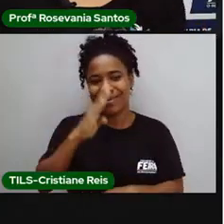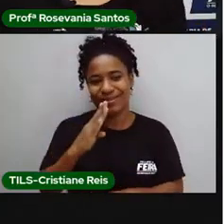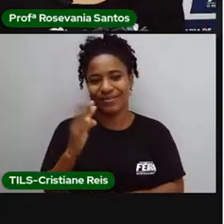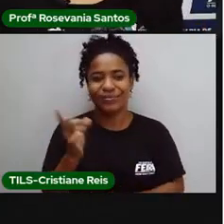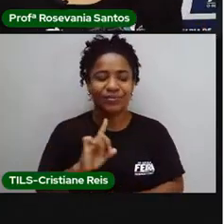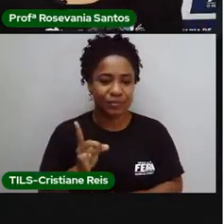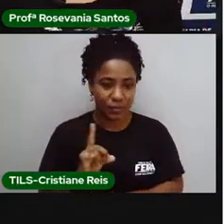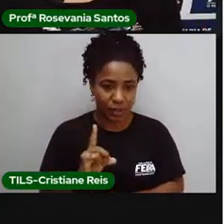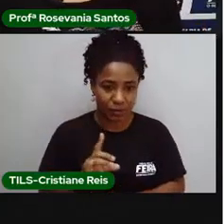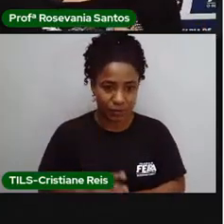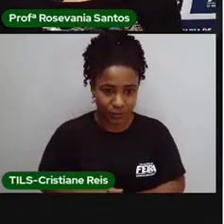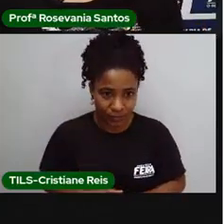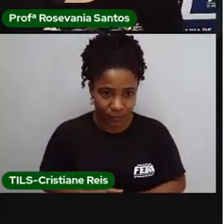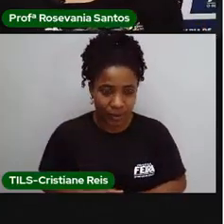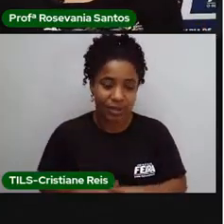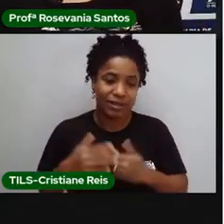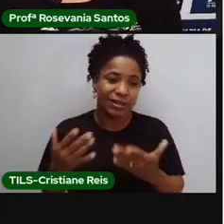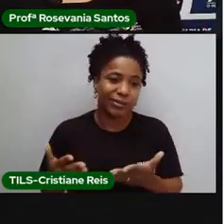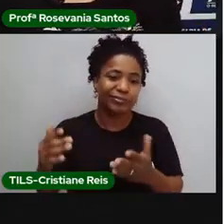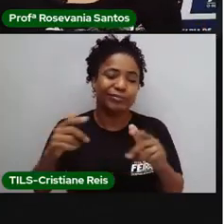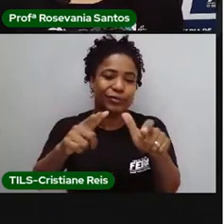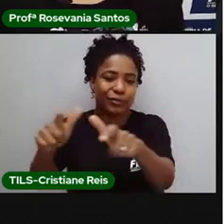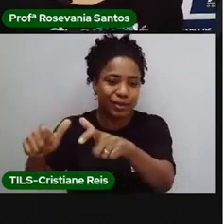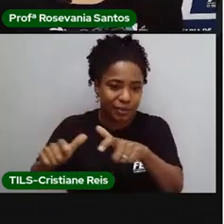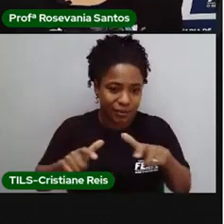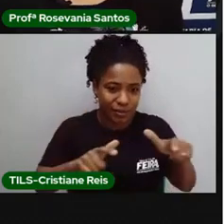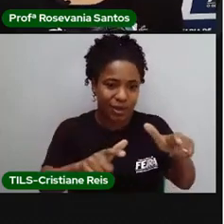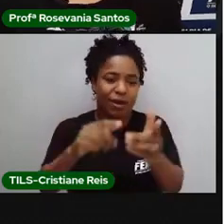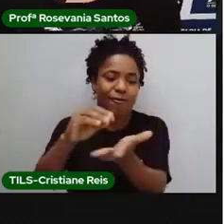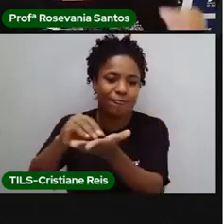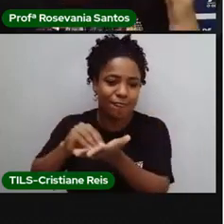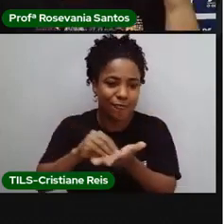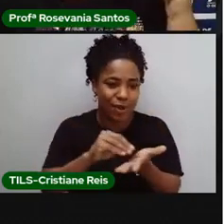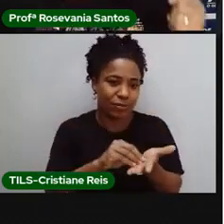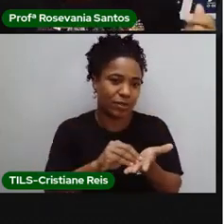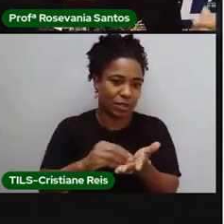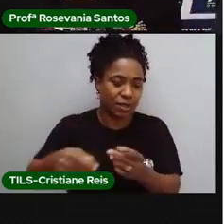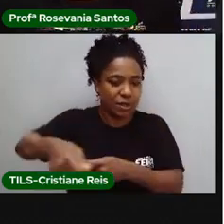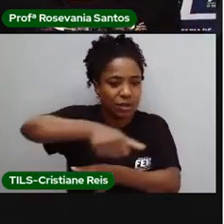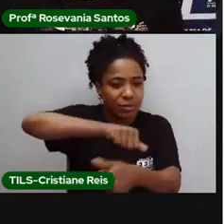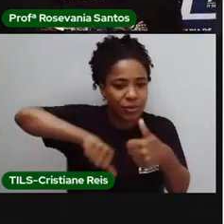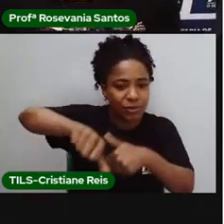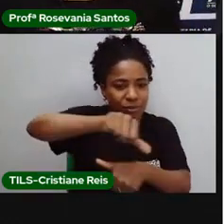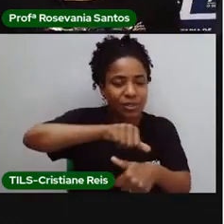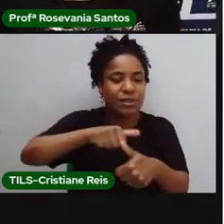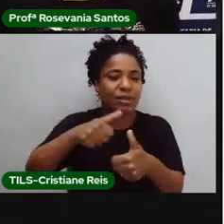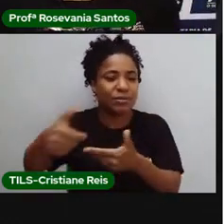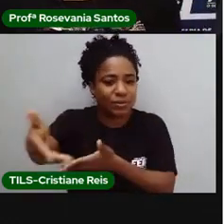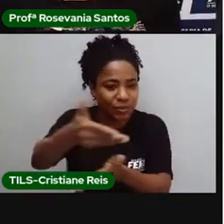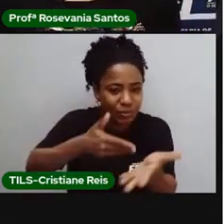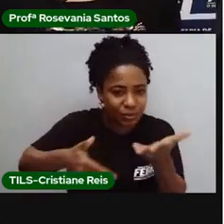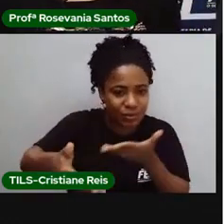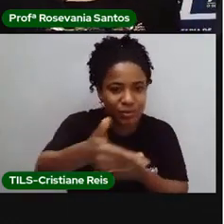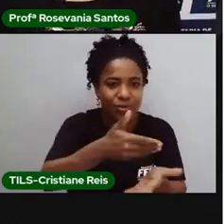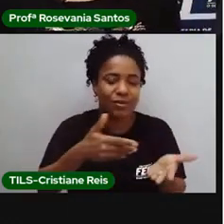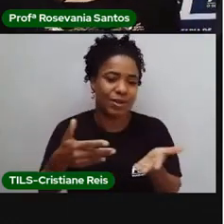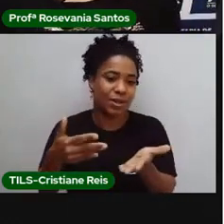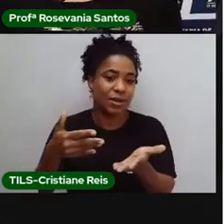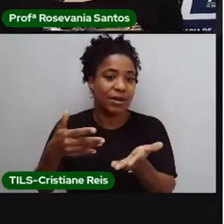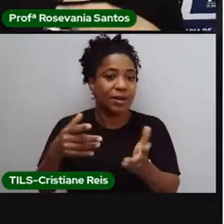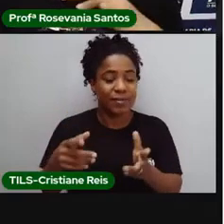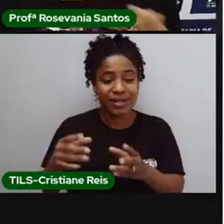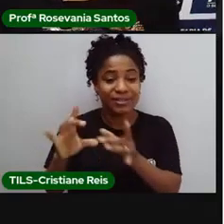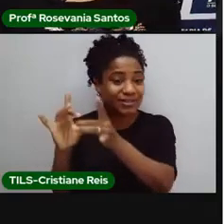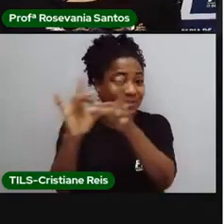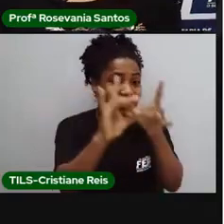múltiplos espaços especializados, diversificados, produção e trocas. As cidades são centros da produção, serviços